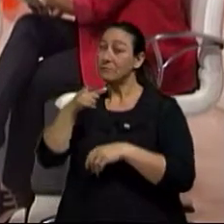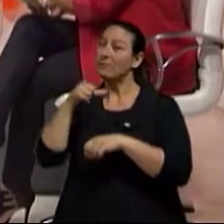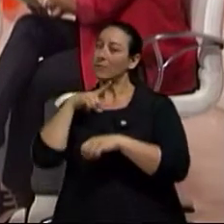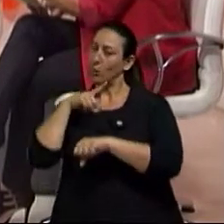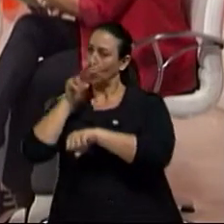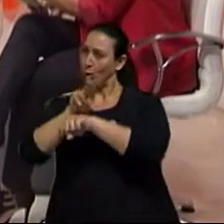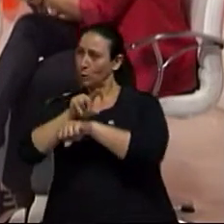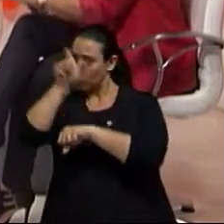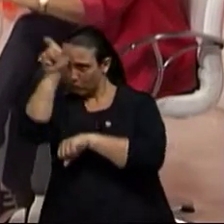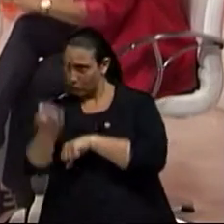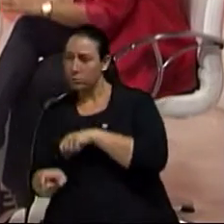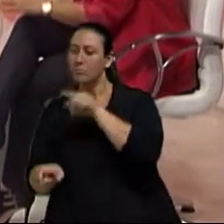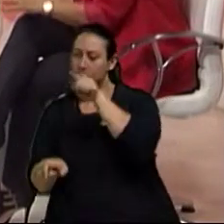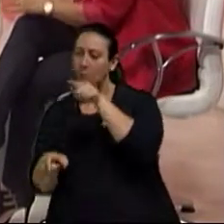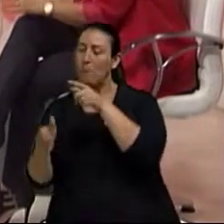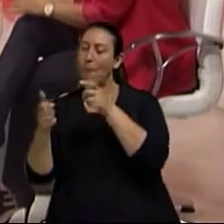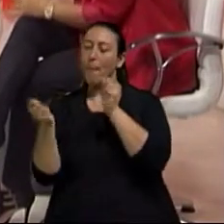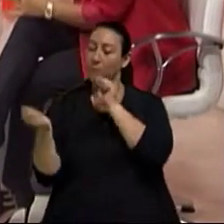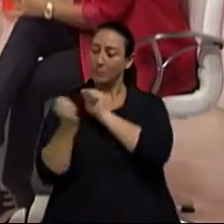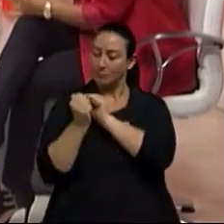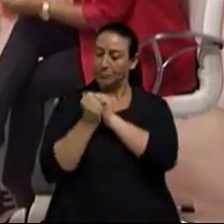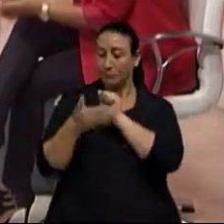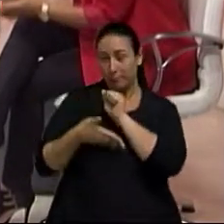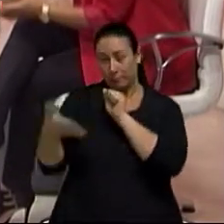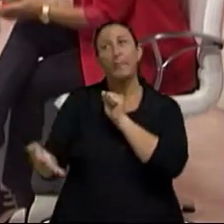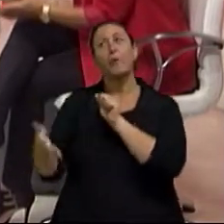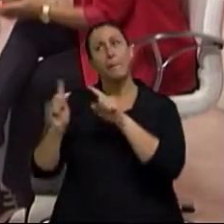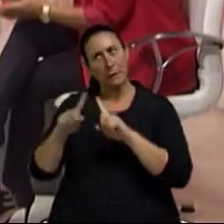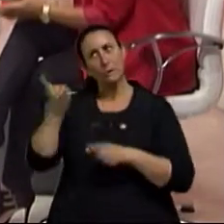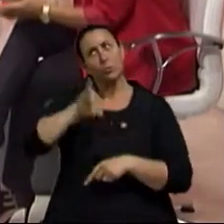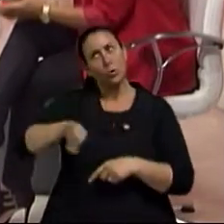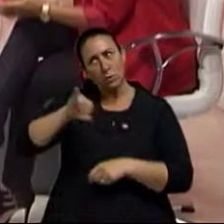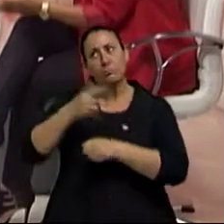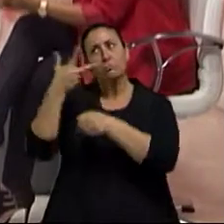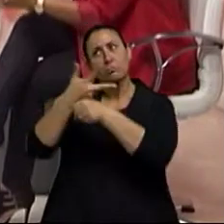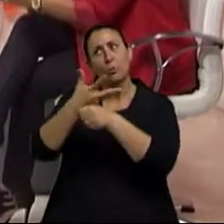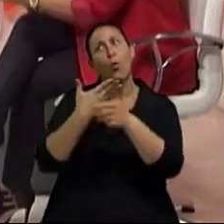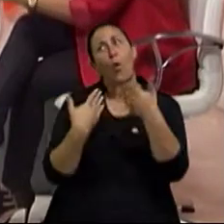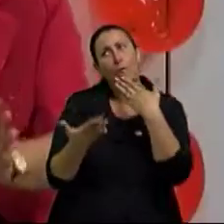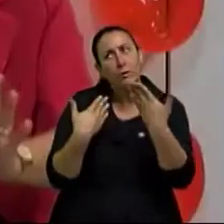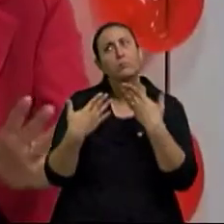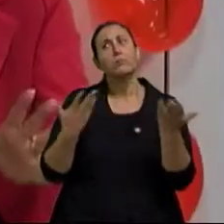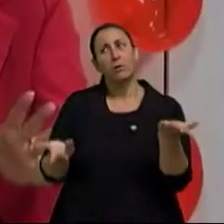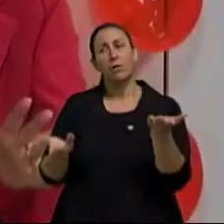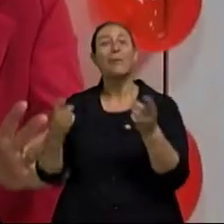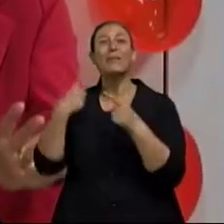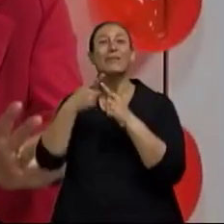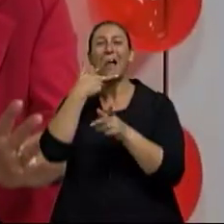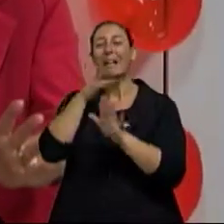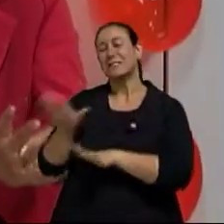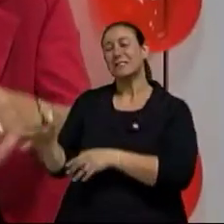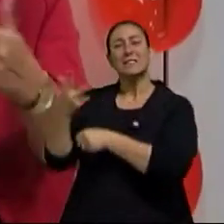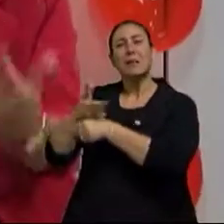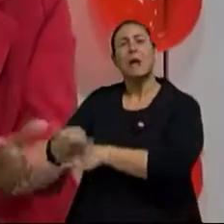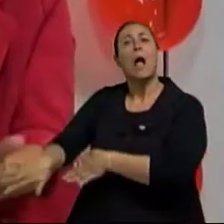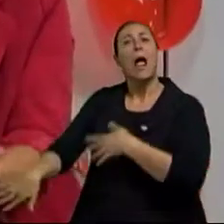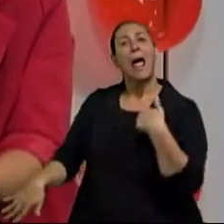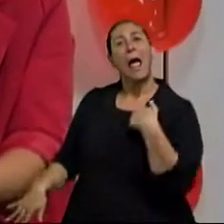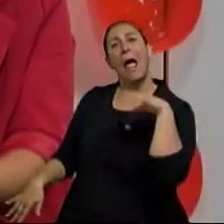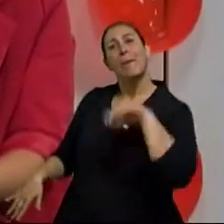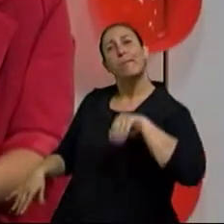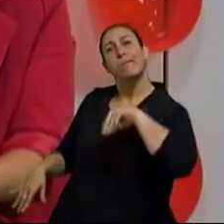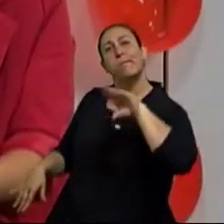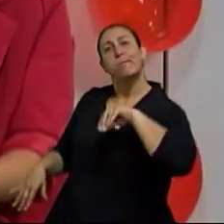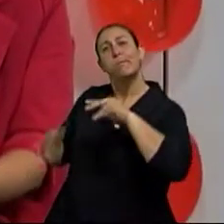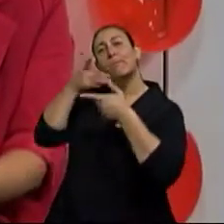tem cuidadores, o senhor deve passar muitas vezes por essa situação de que o idoso quase não fala, mas ele precisa